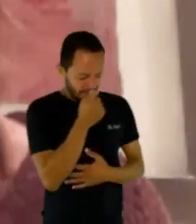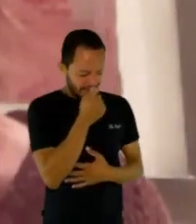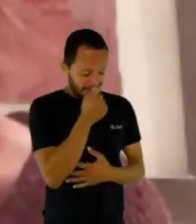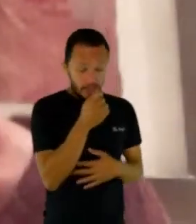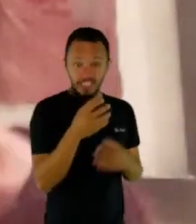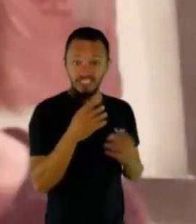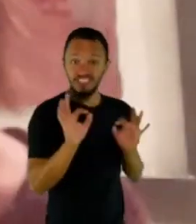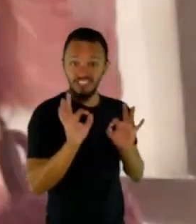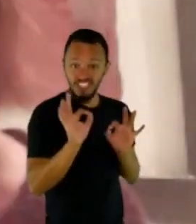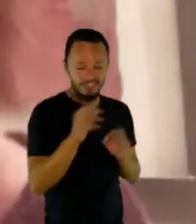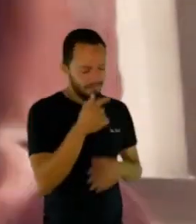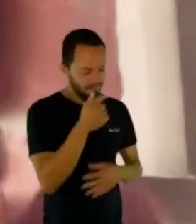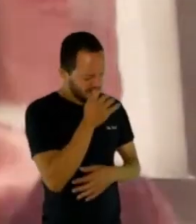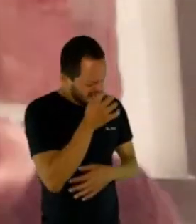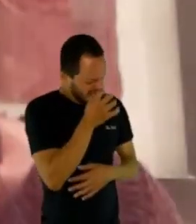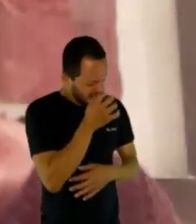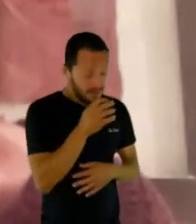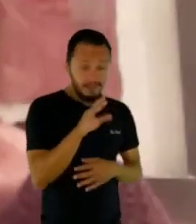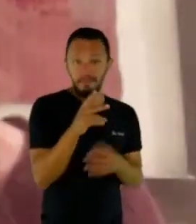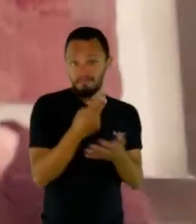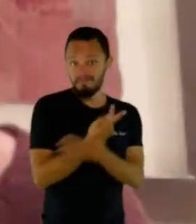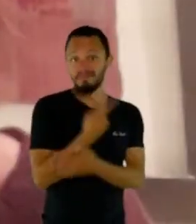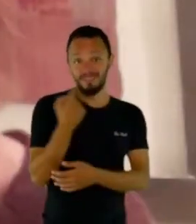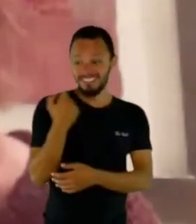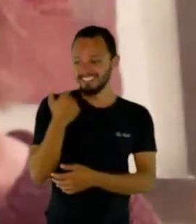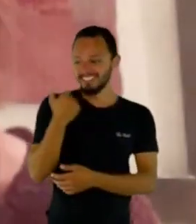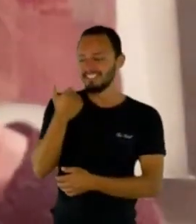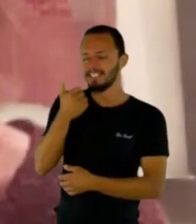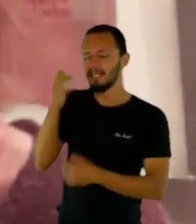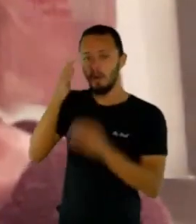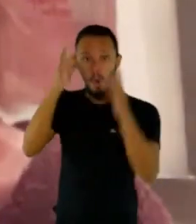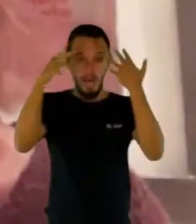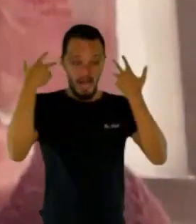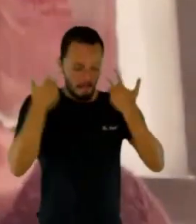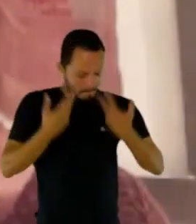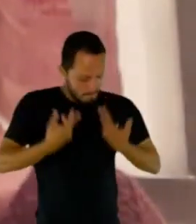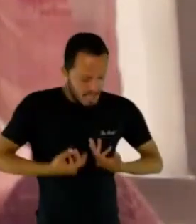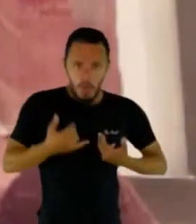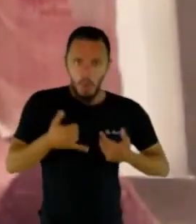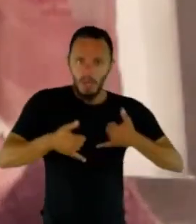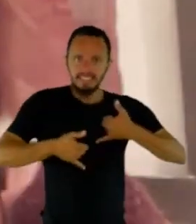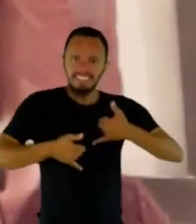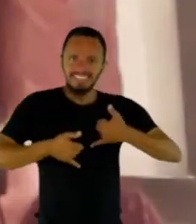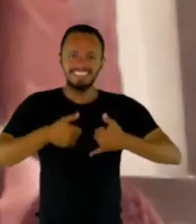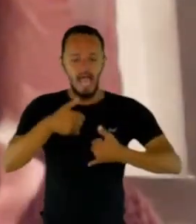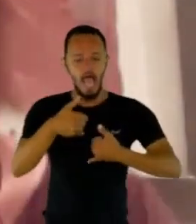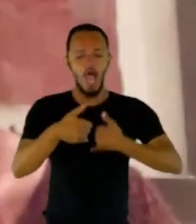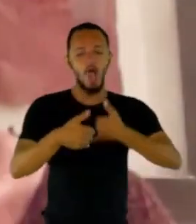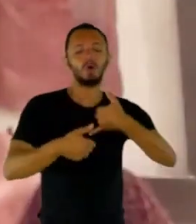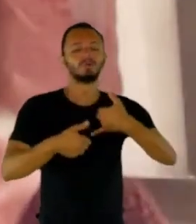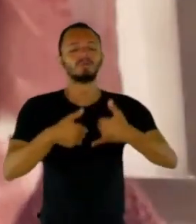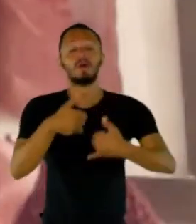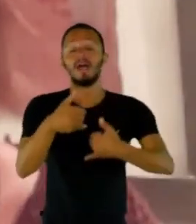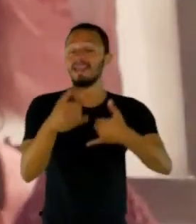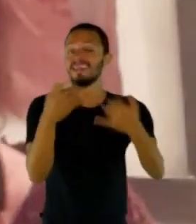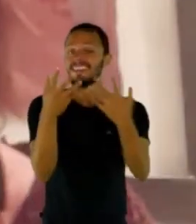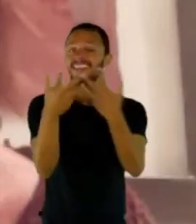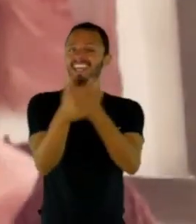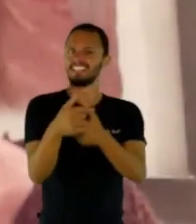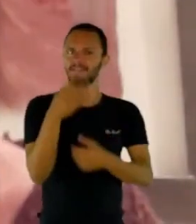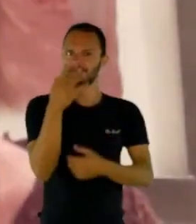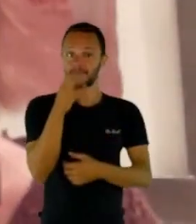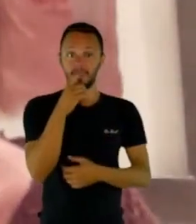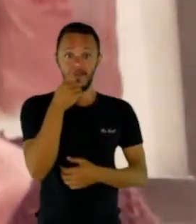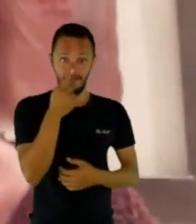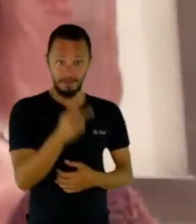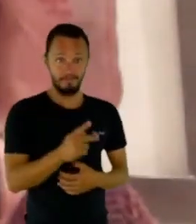vestida, sabe? Com casaquinho meio chanel, assim, com salto. Ela era super elegante. E ela falava sempre que a Agatha Christie não era